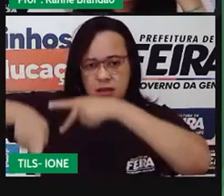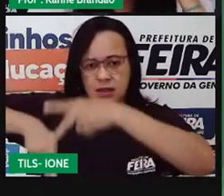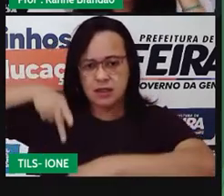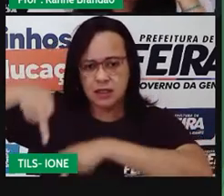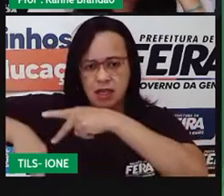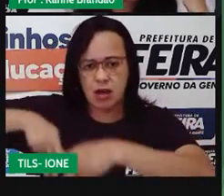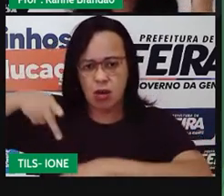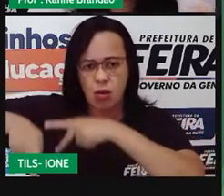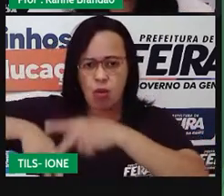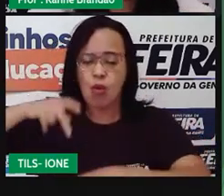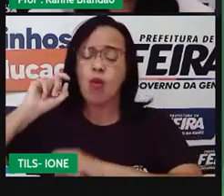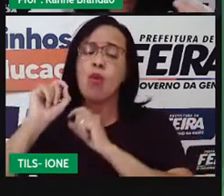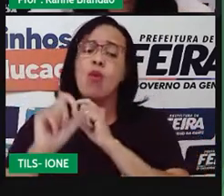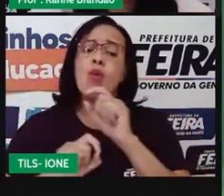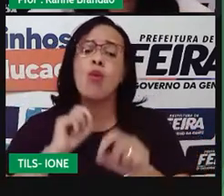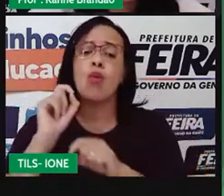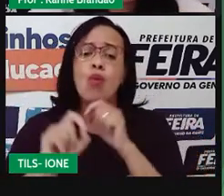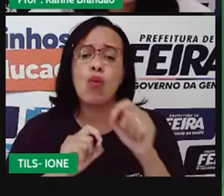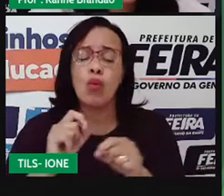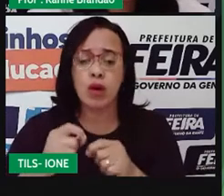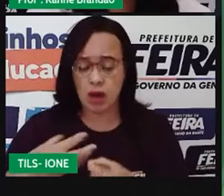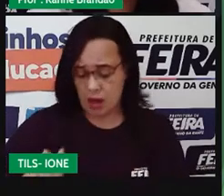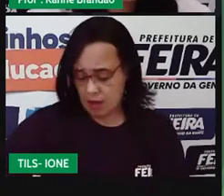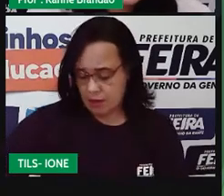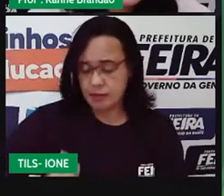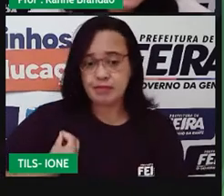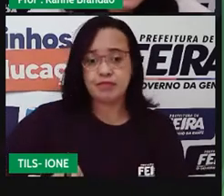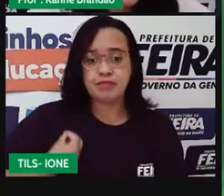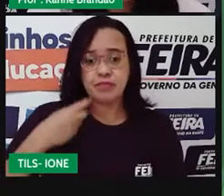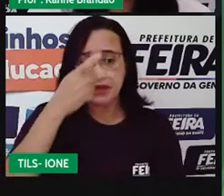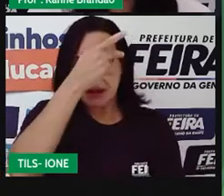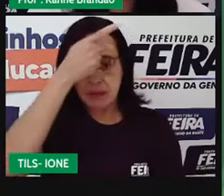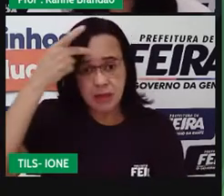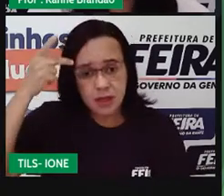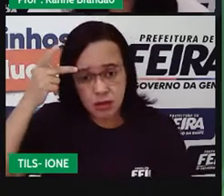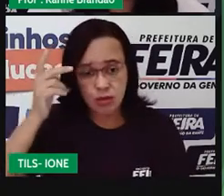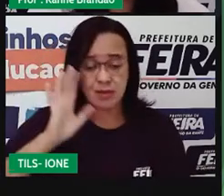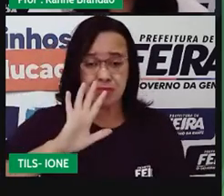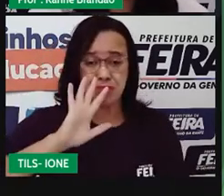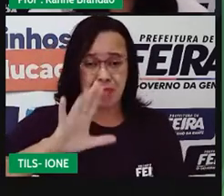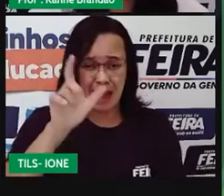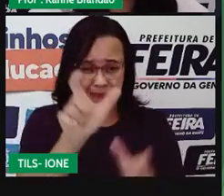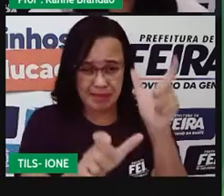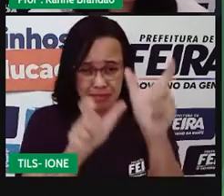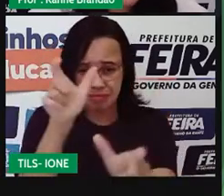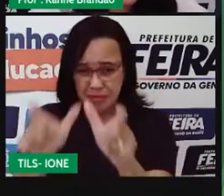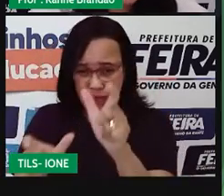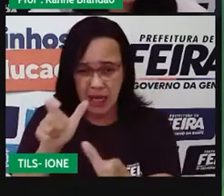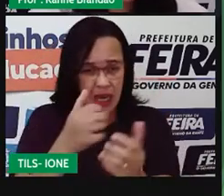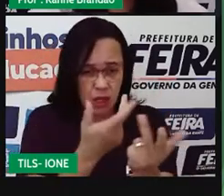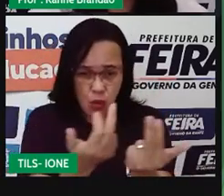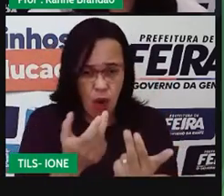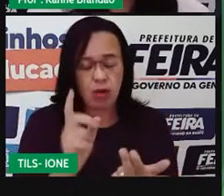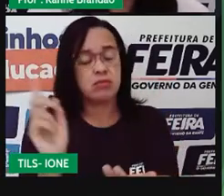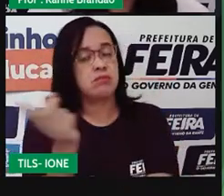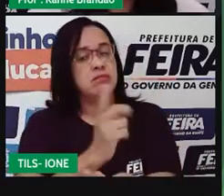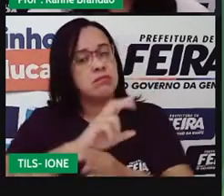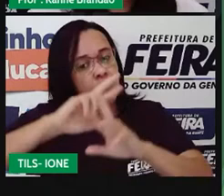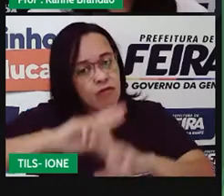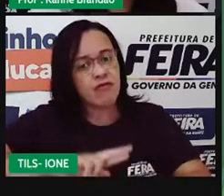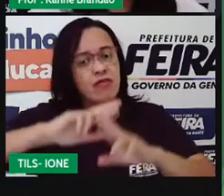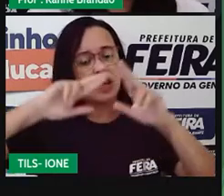são populações de seres vivos diferentes, convivendo no mesmo espaço, né?